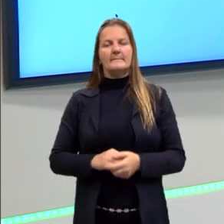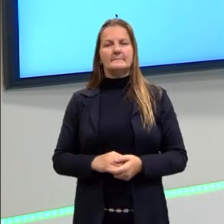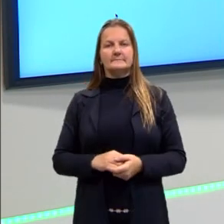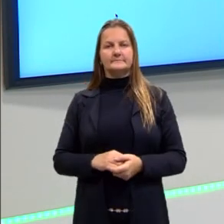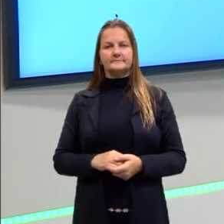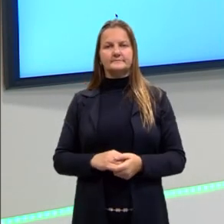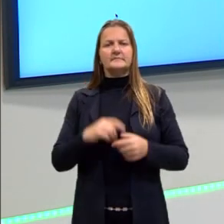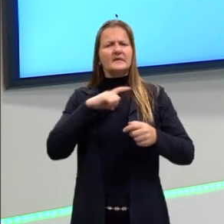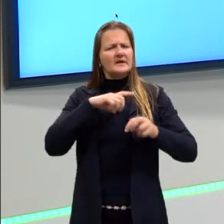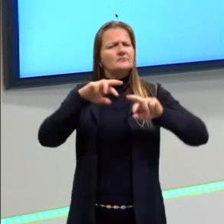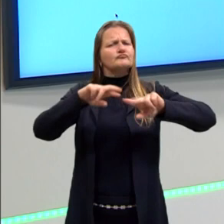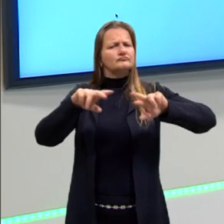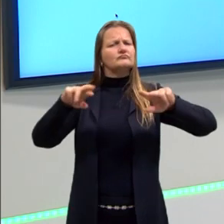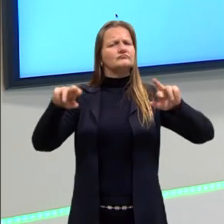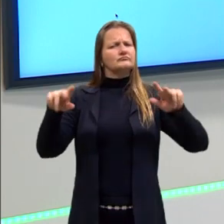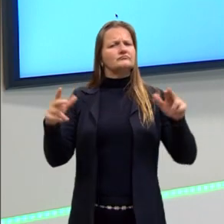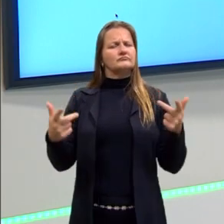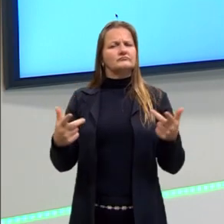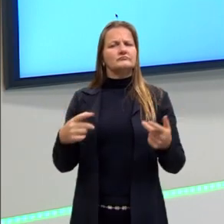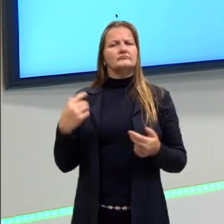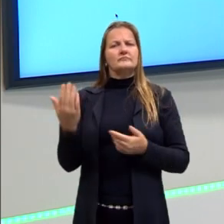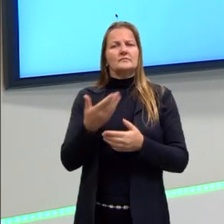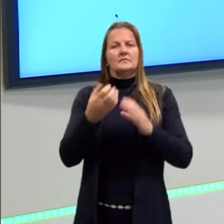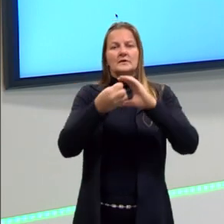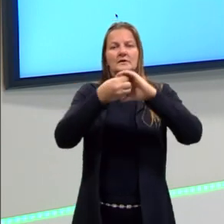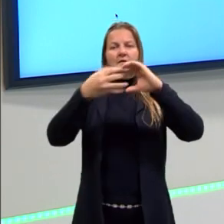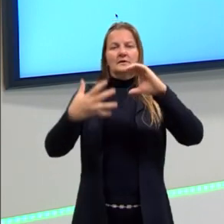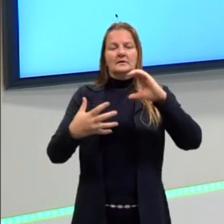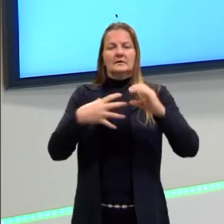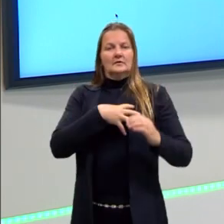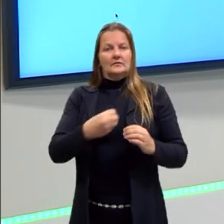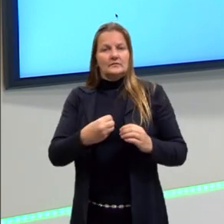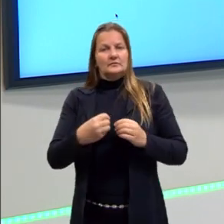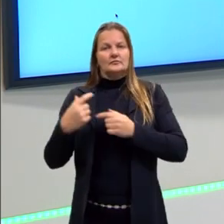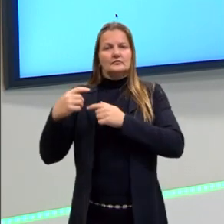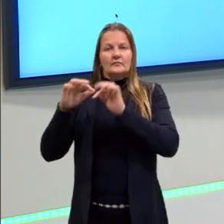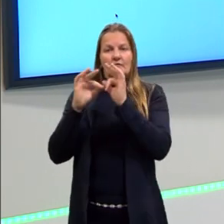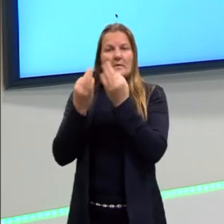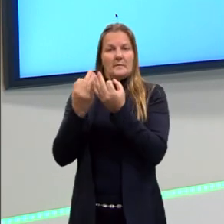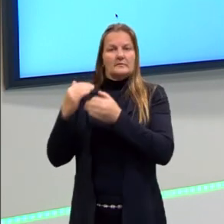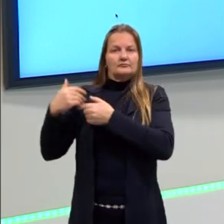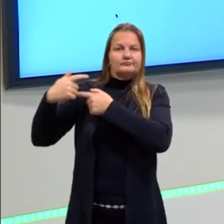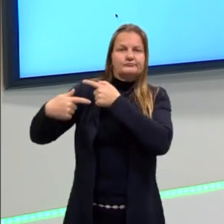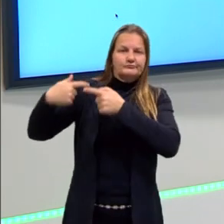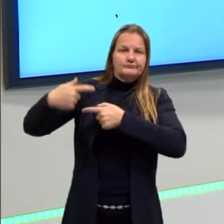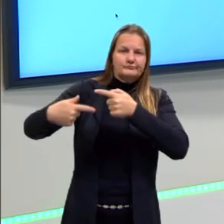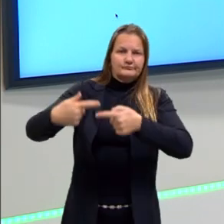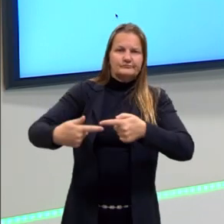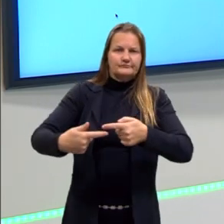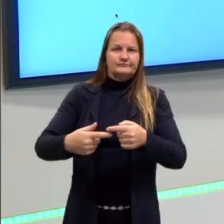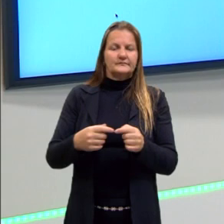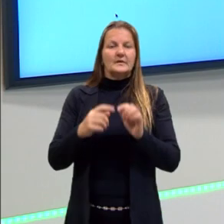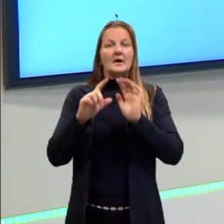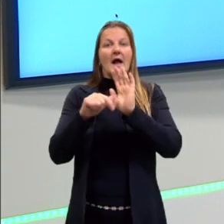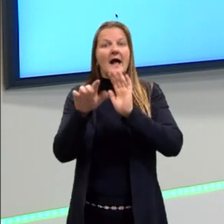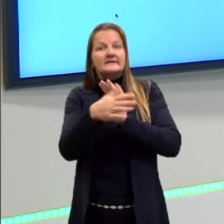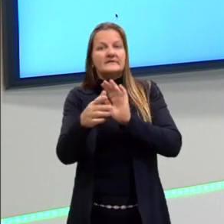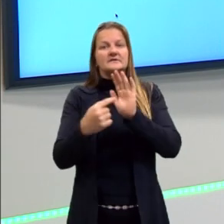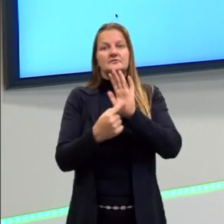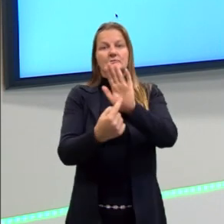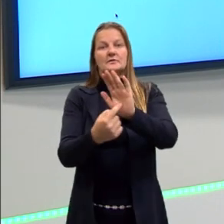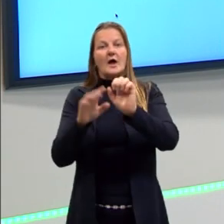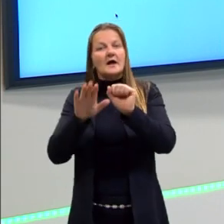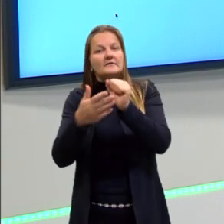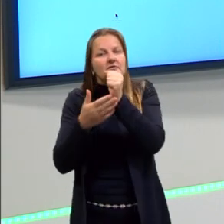tem vários genes que nós passamos para os filhos, de pais para filhos, que podem ser expressos ou não.